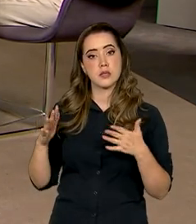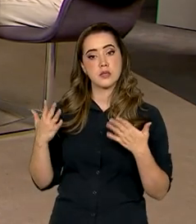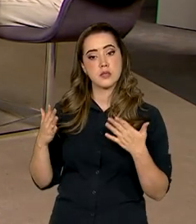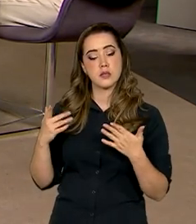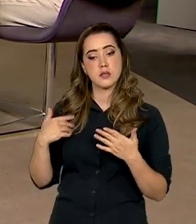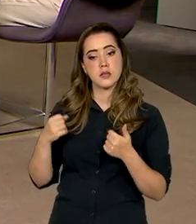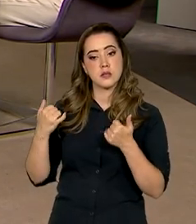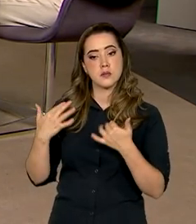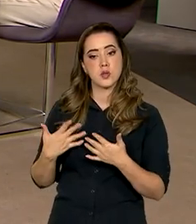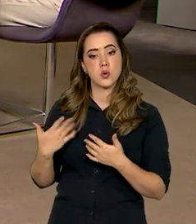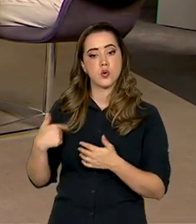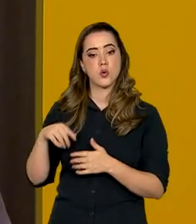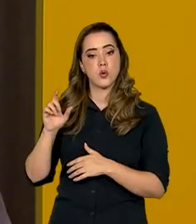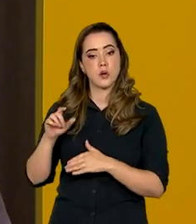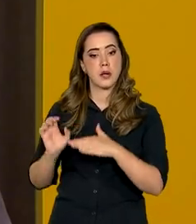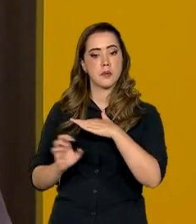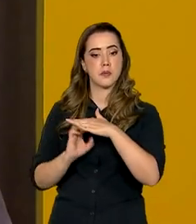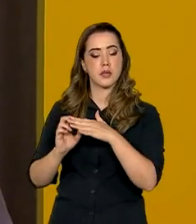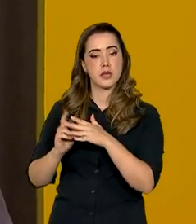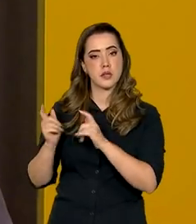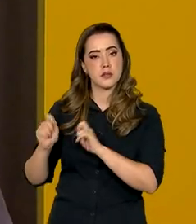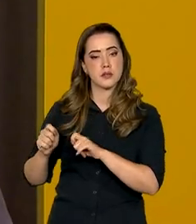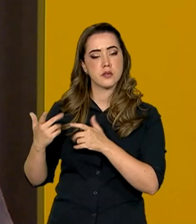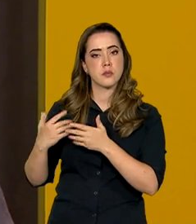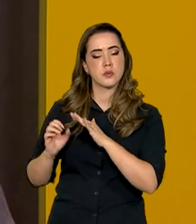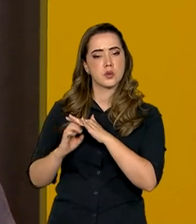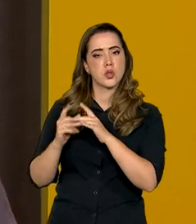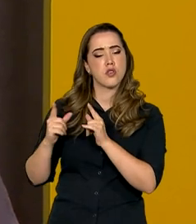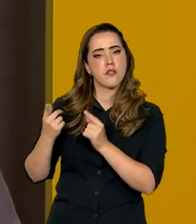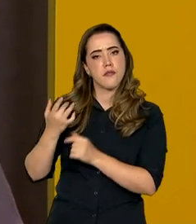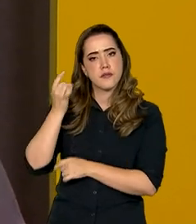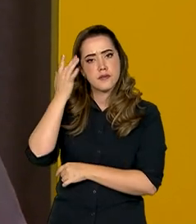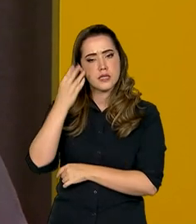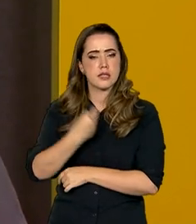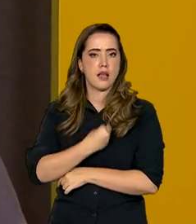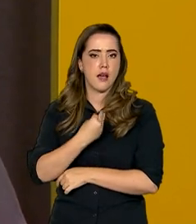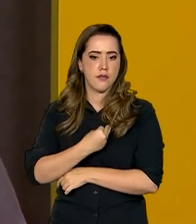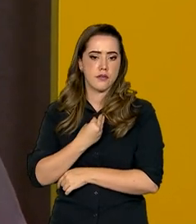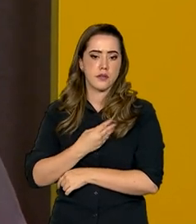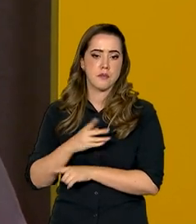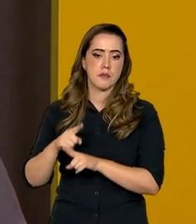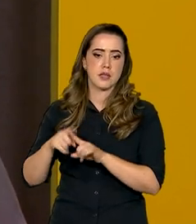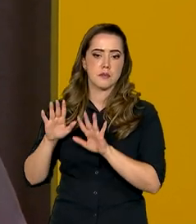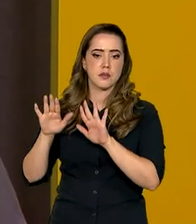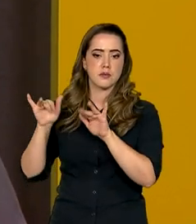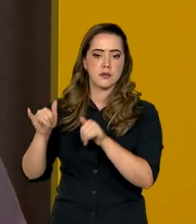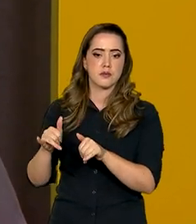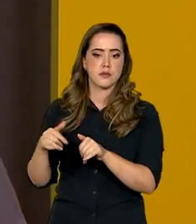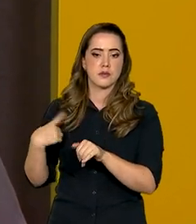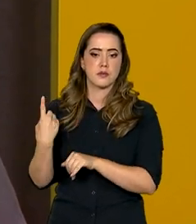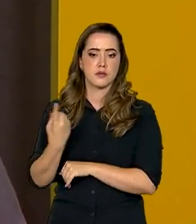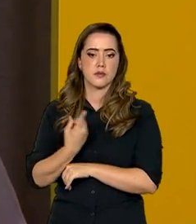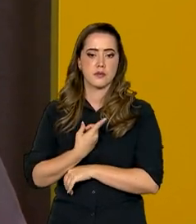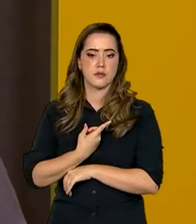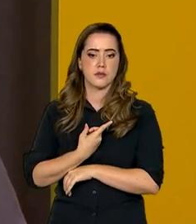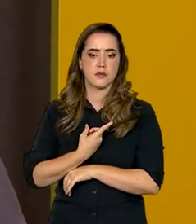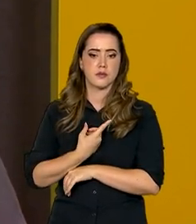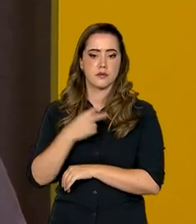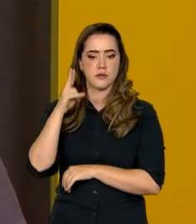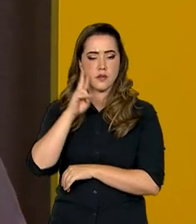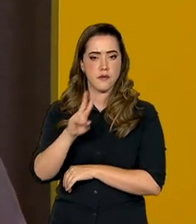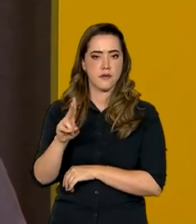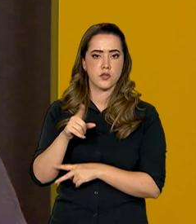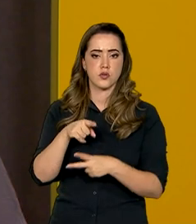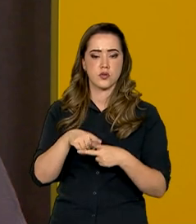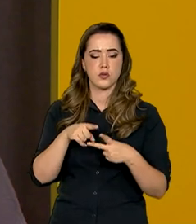empreendedor, né? Facilitar a vida, baixar os juros. Agora, para a gente encerrar, a gente está com... A gente vê que tem